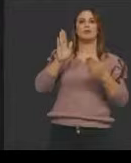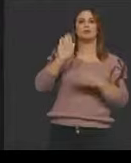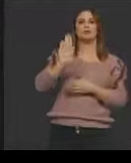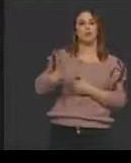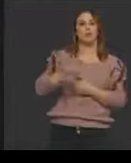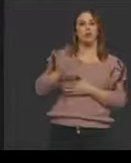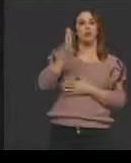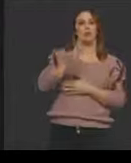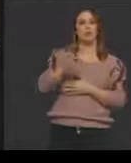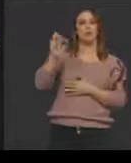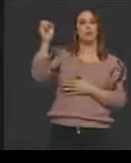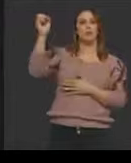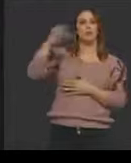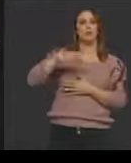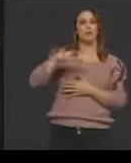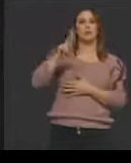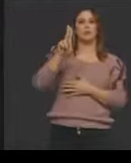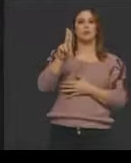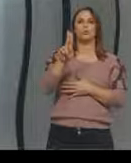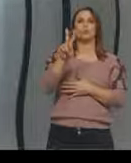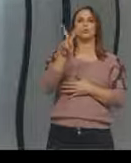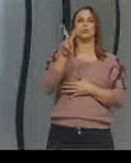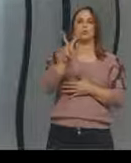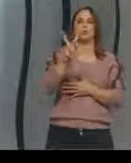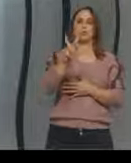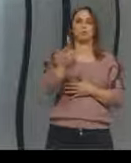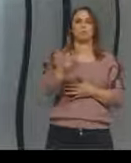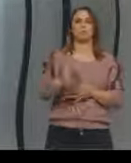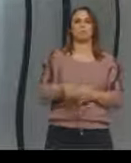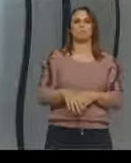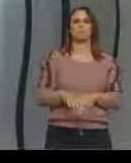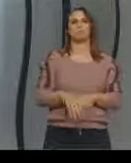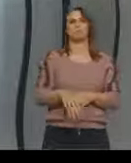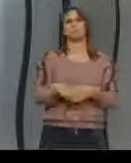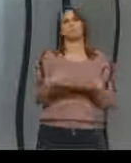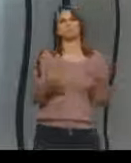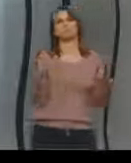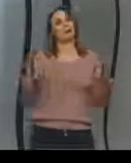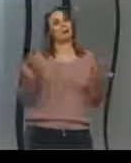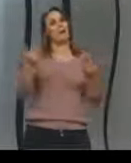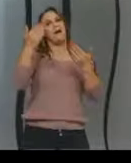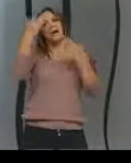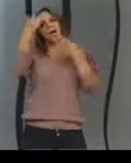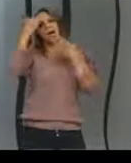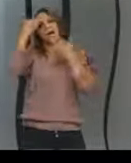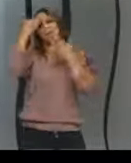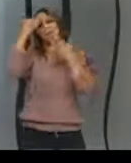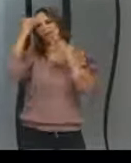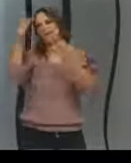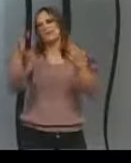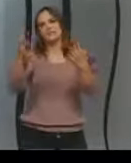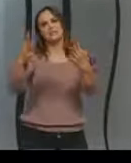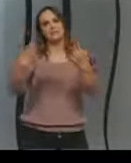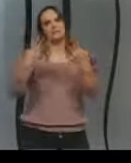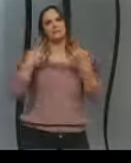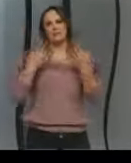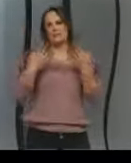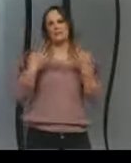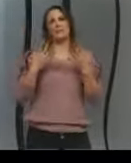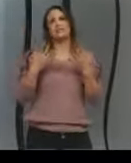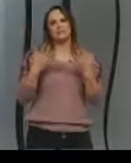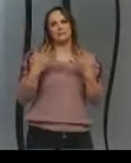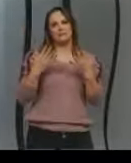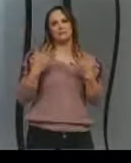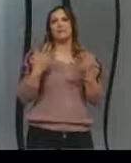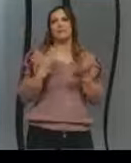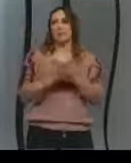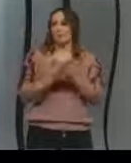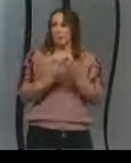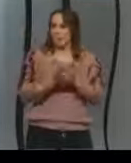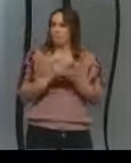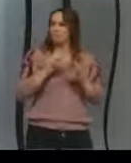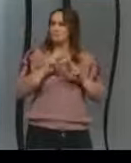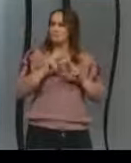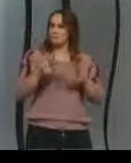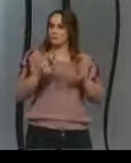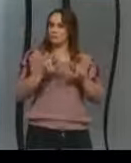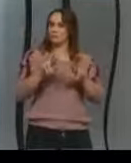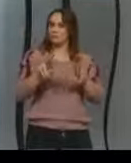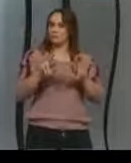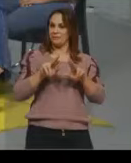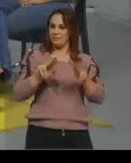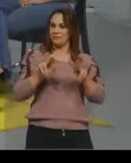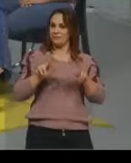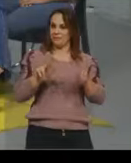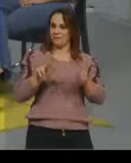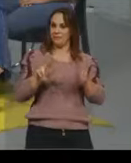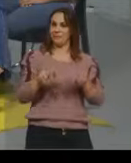ok? gente agradecemos demais a atenção de vocês por essa aula é uma aula diferente onde três